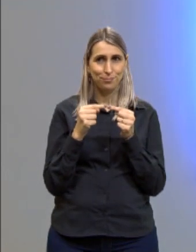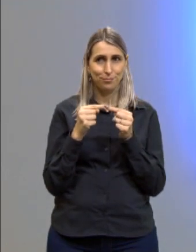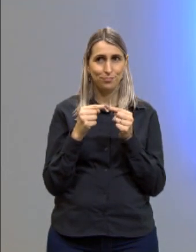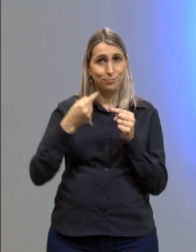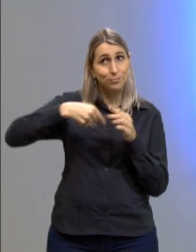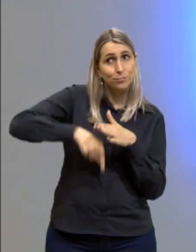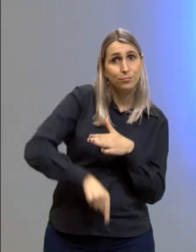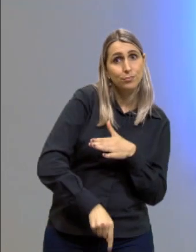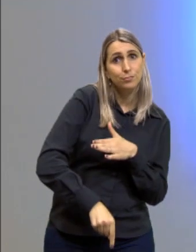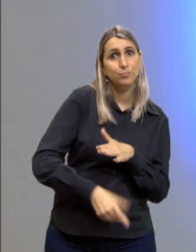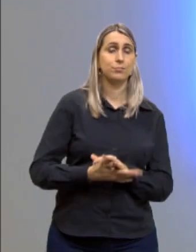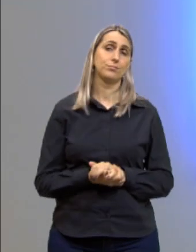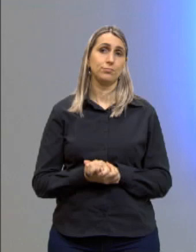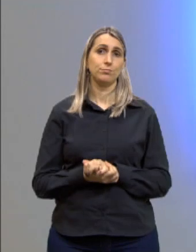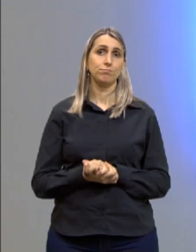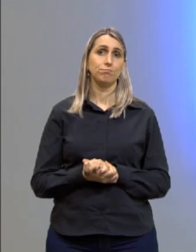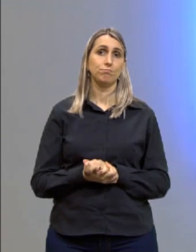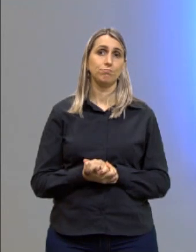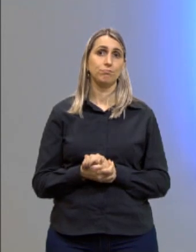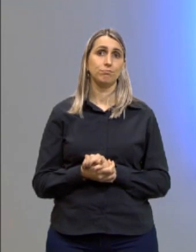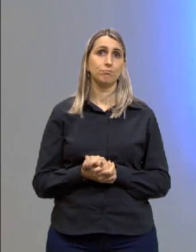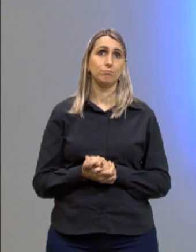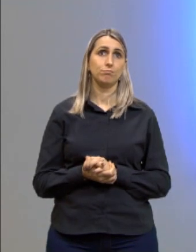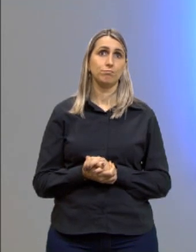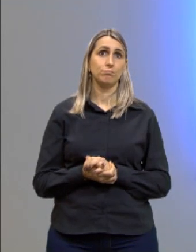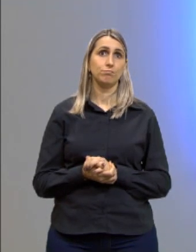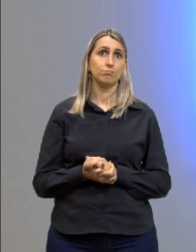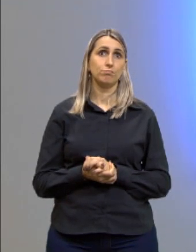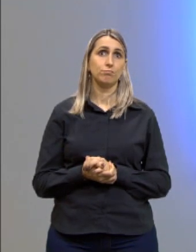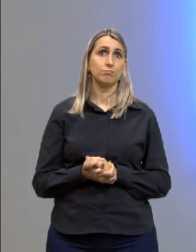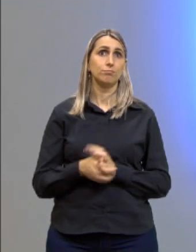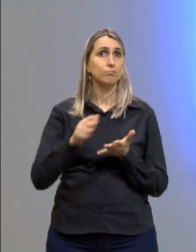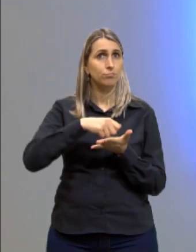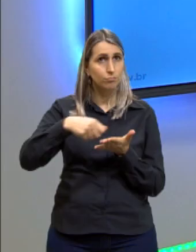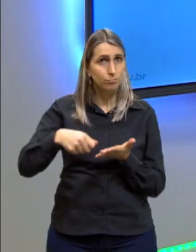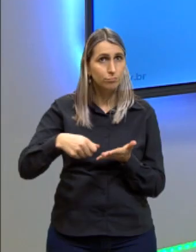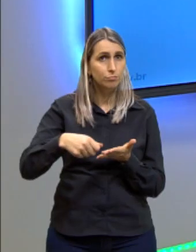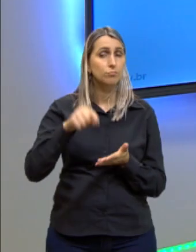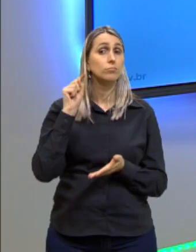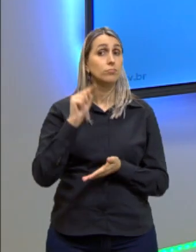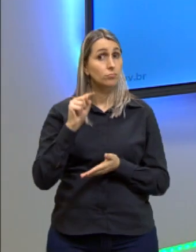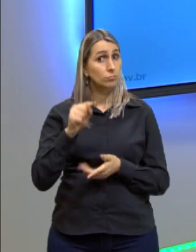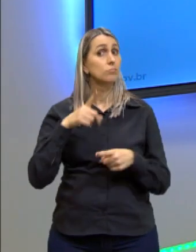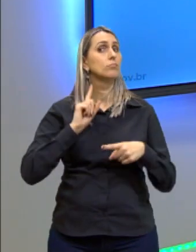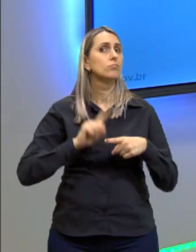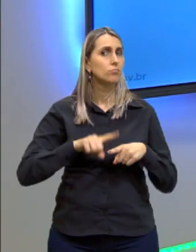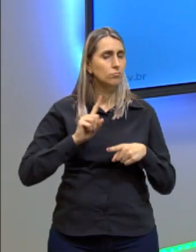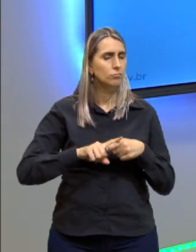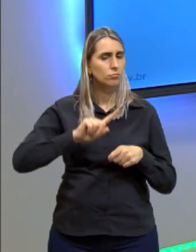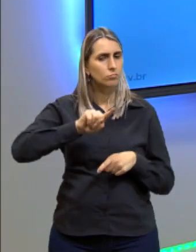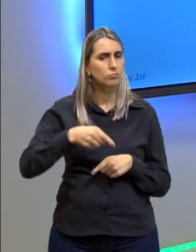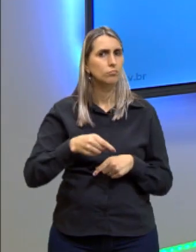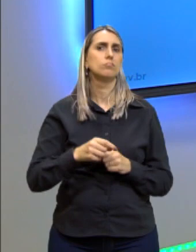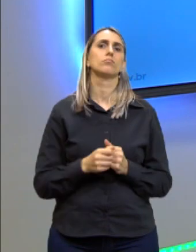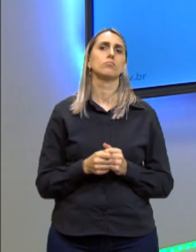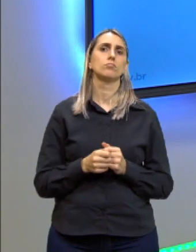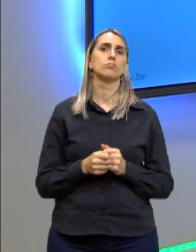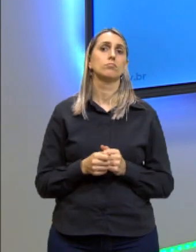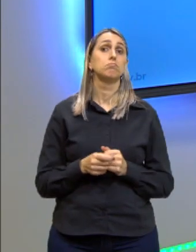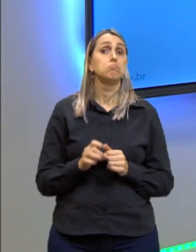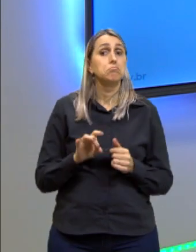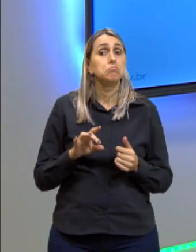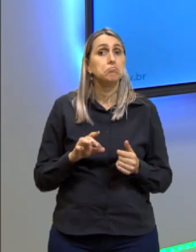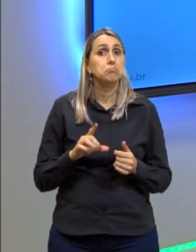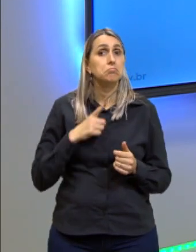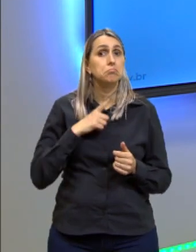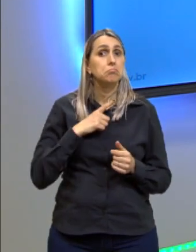aprofundado? E aí ela diz, ou melhor, escreve, isso porque, vírgula, apesar